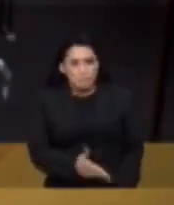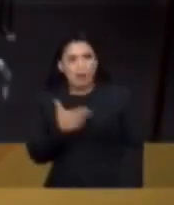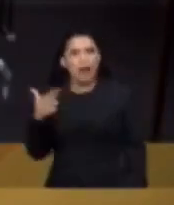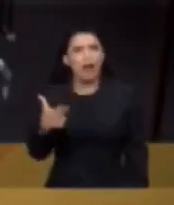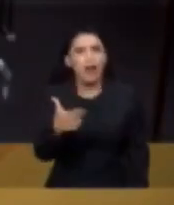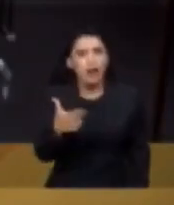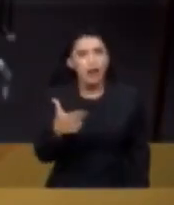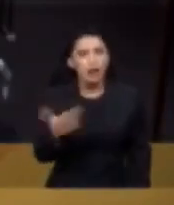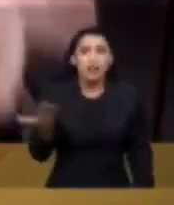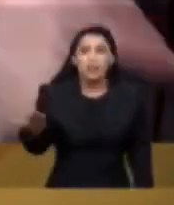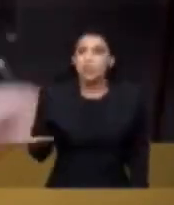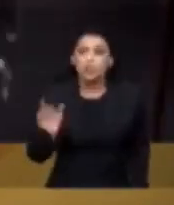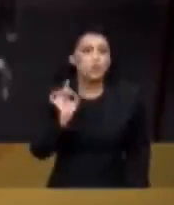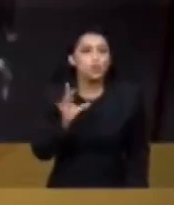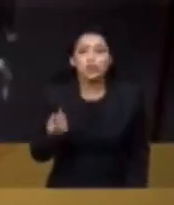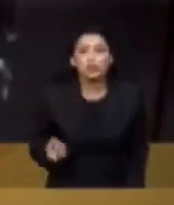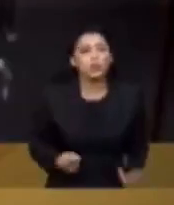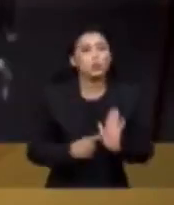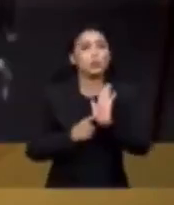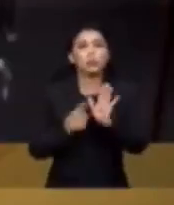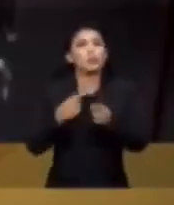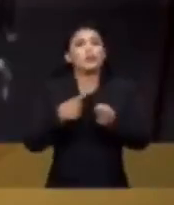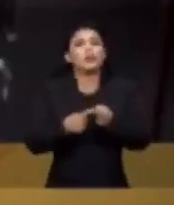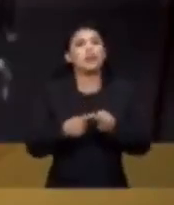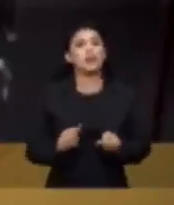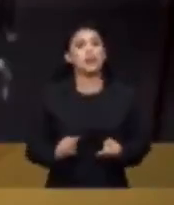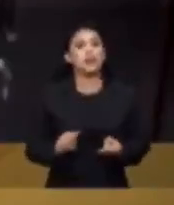simplesmente porque estão trabalhando?